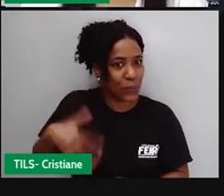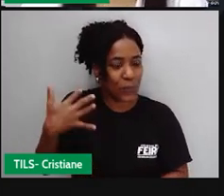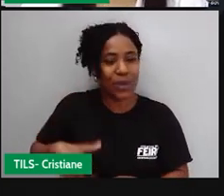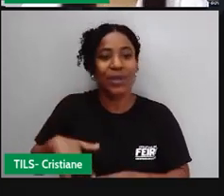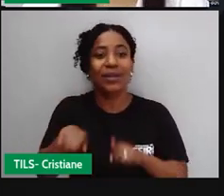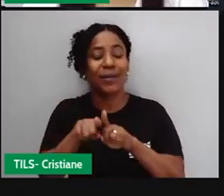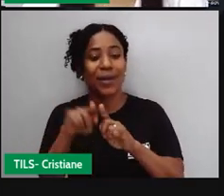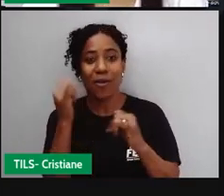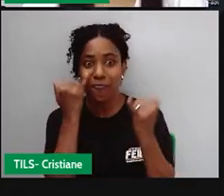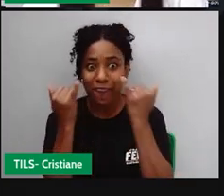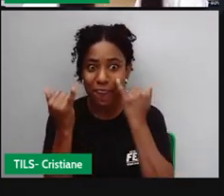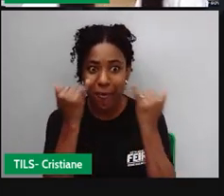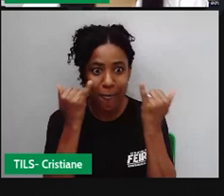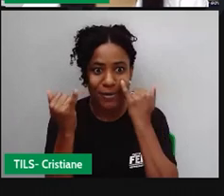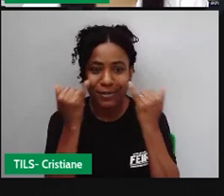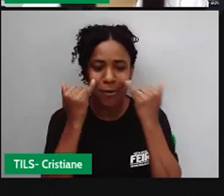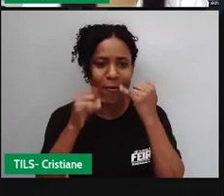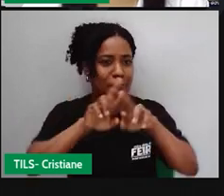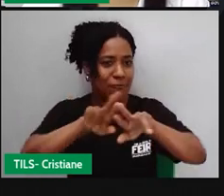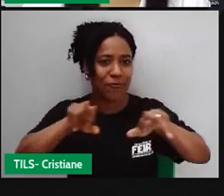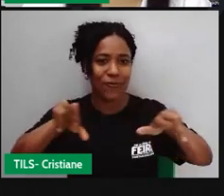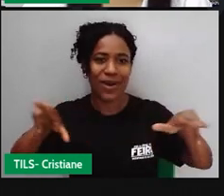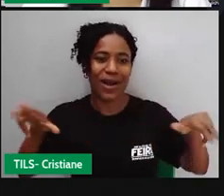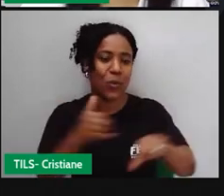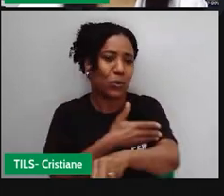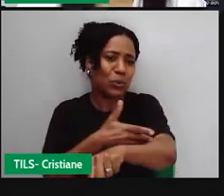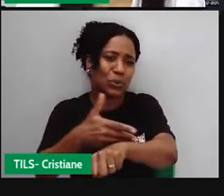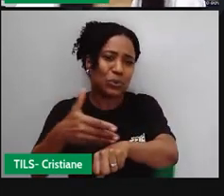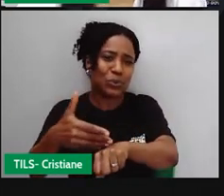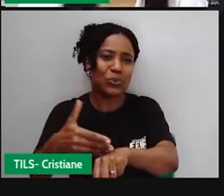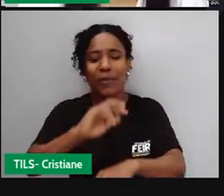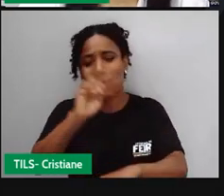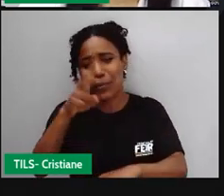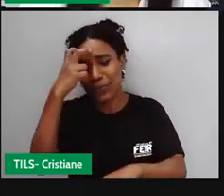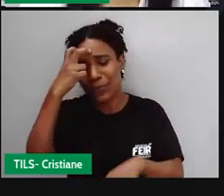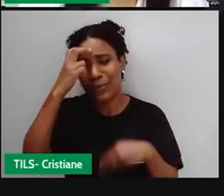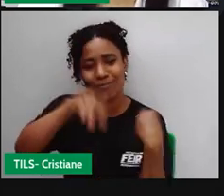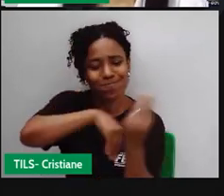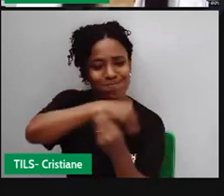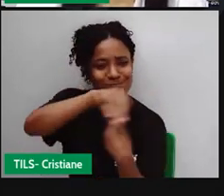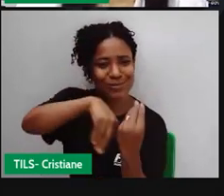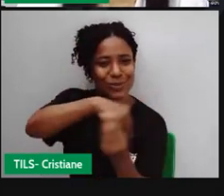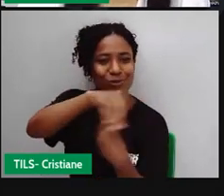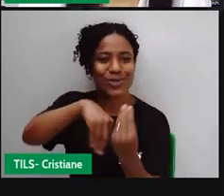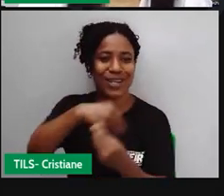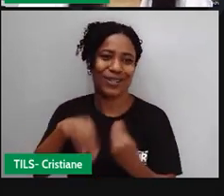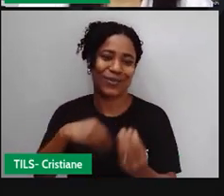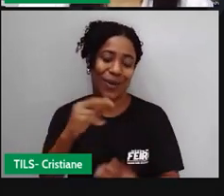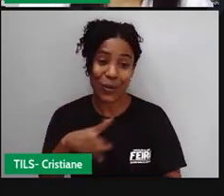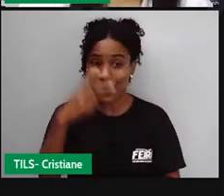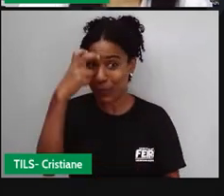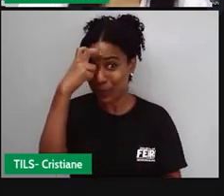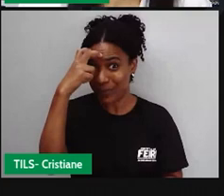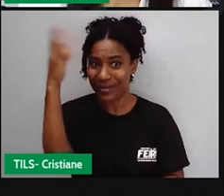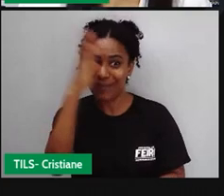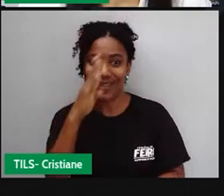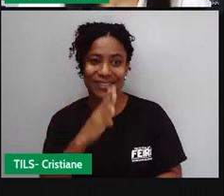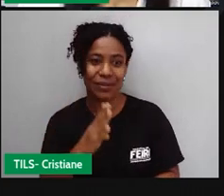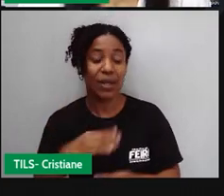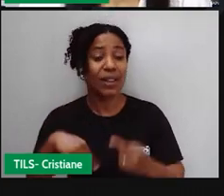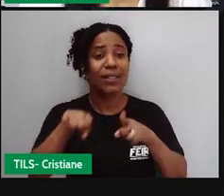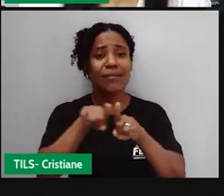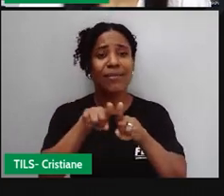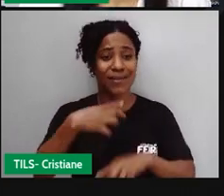hábitos e costumes foram misturados, incorporados à nossa cultura, inclusive a cultura da Bahia.